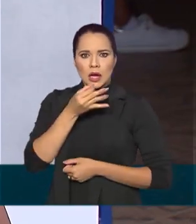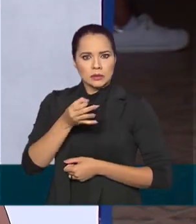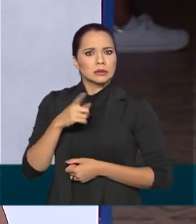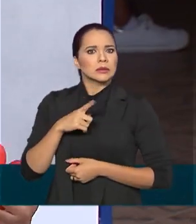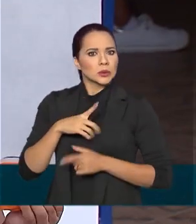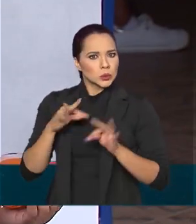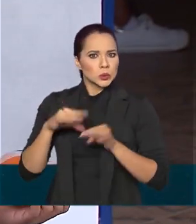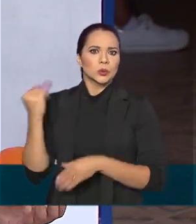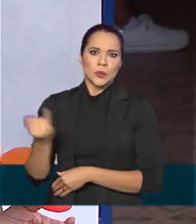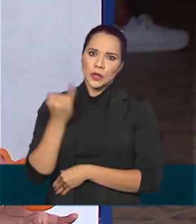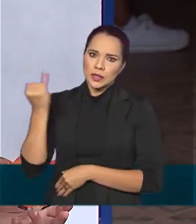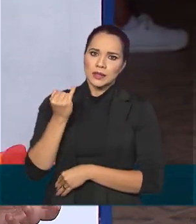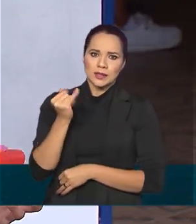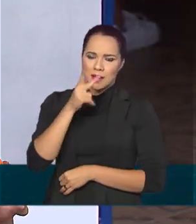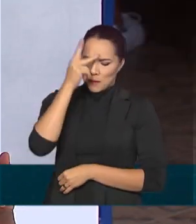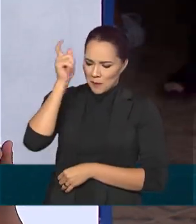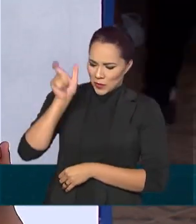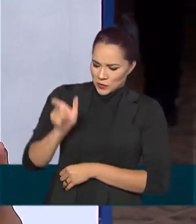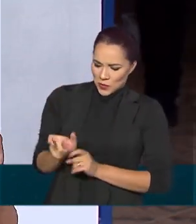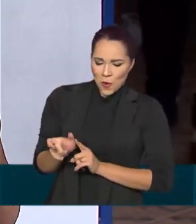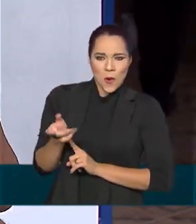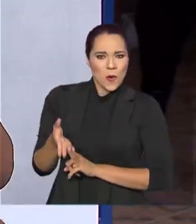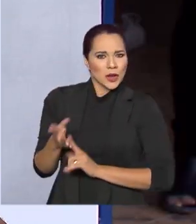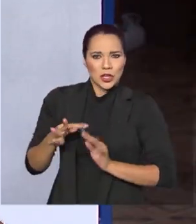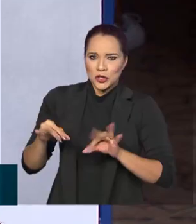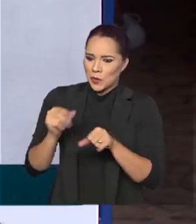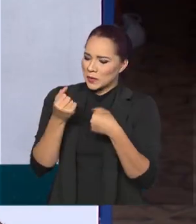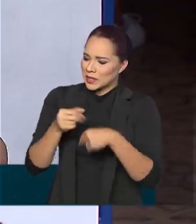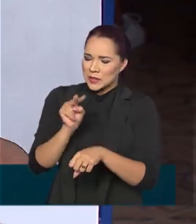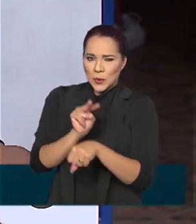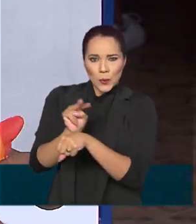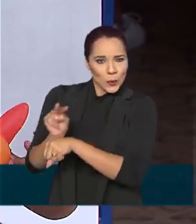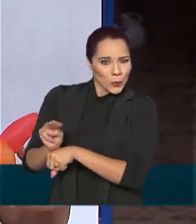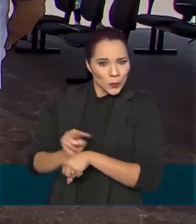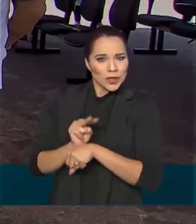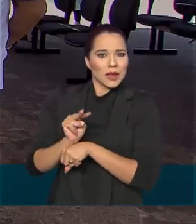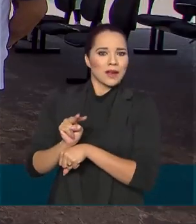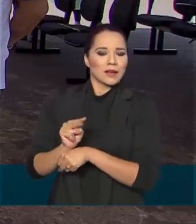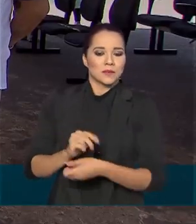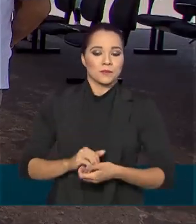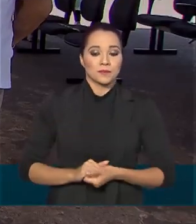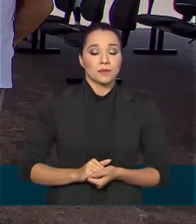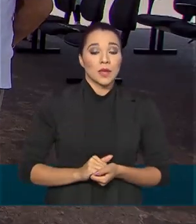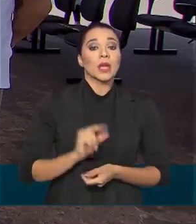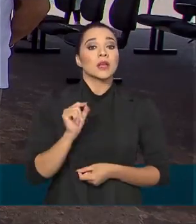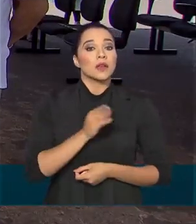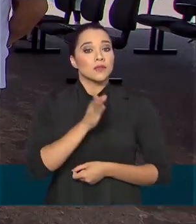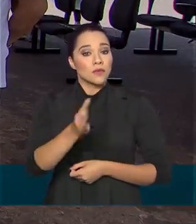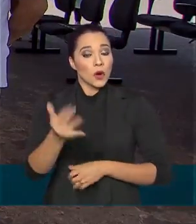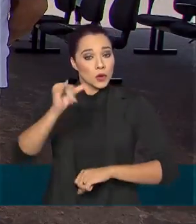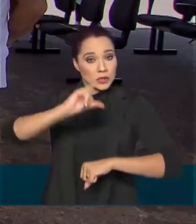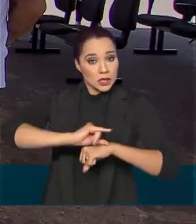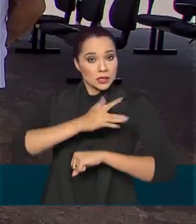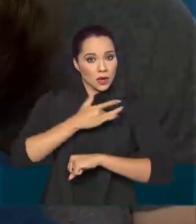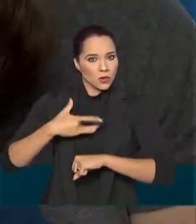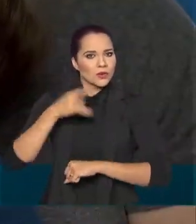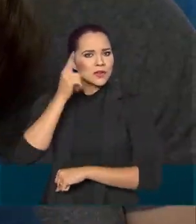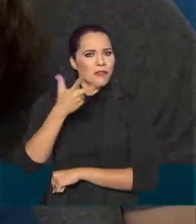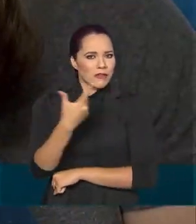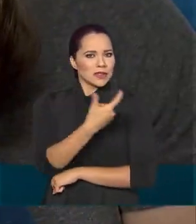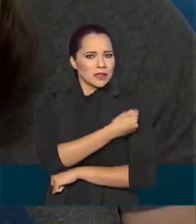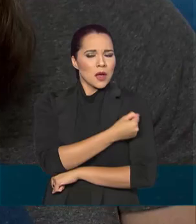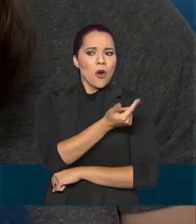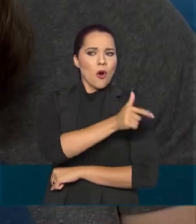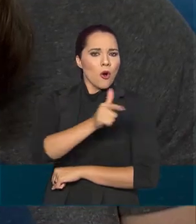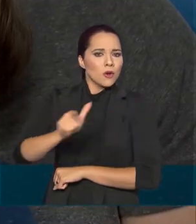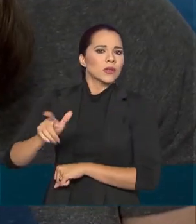que você tem que cuidar. É um ser que todo mundo tem que se conscientizar e tem que vir. Quem procurou o posto pôde vacinar os filhos contra